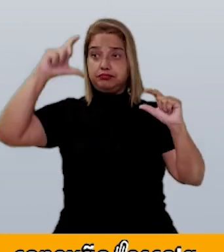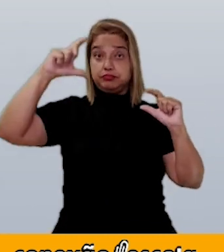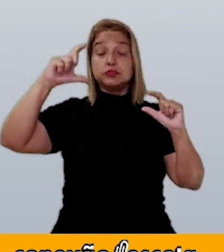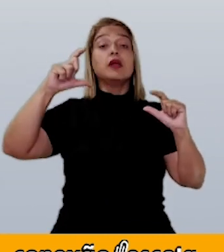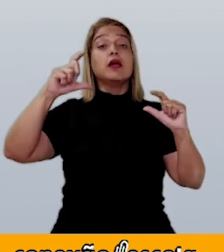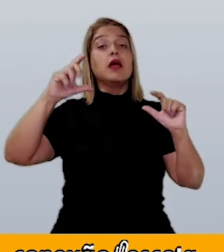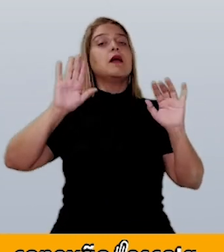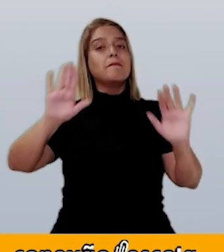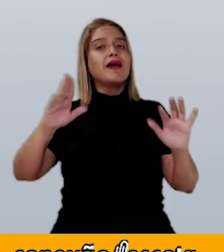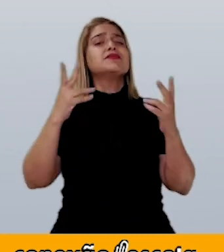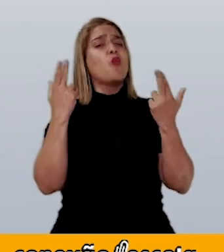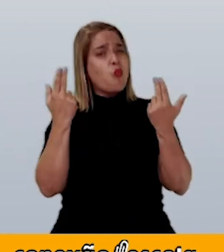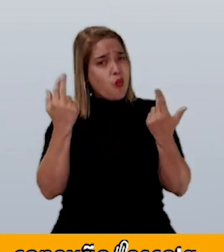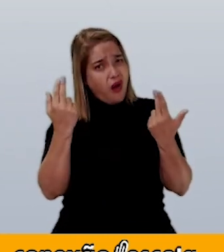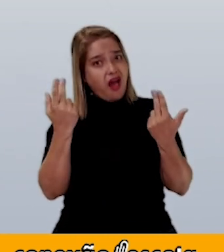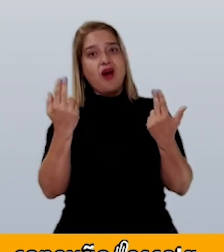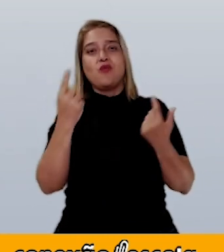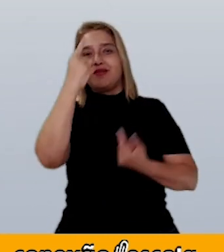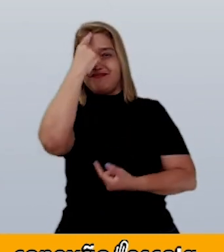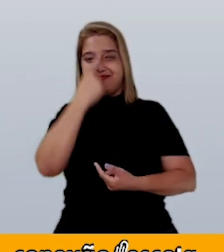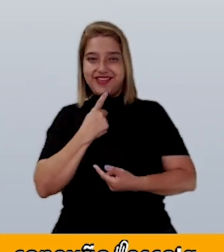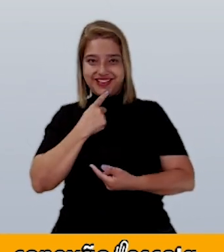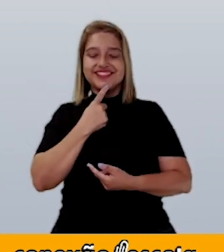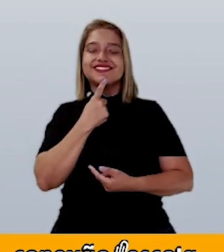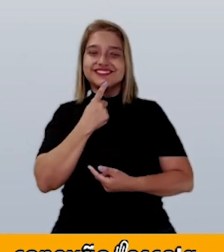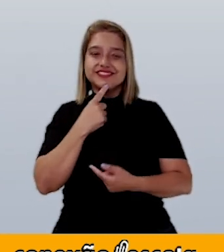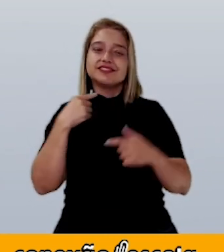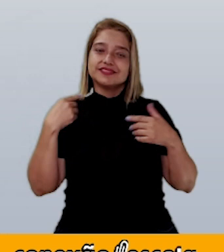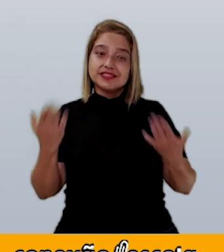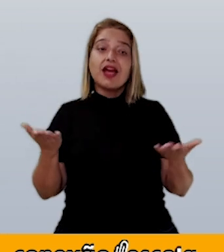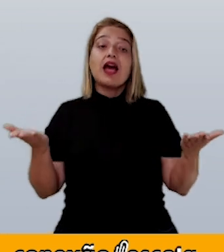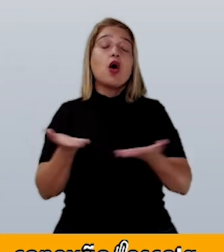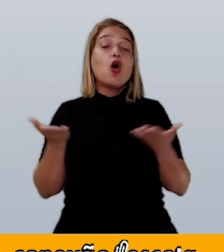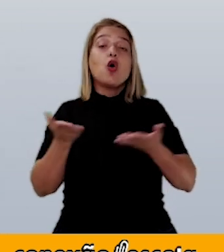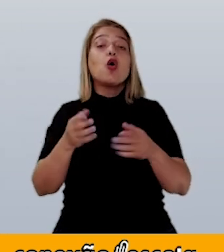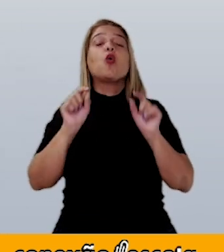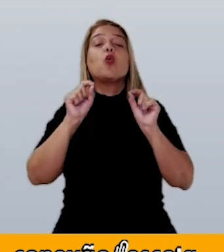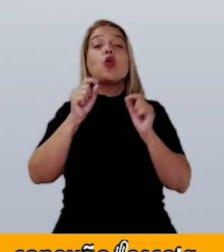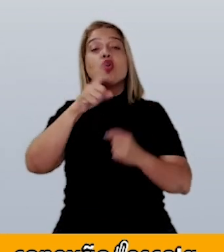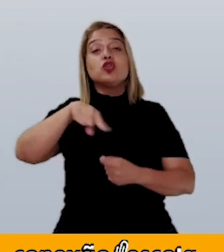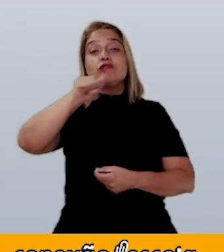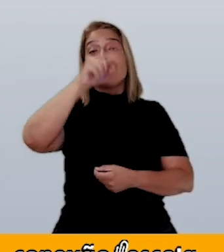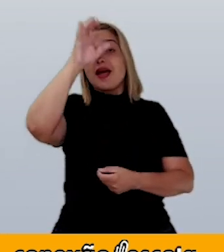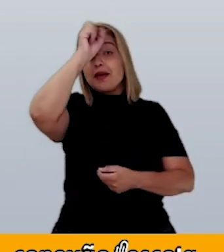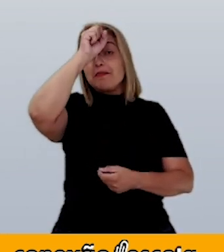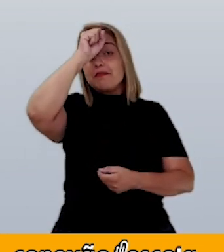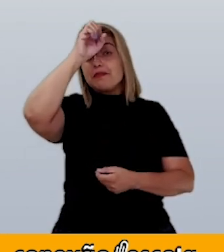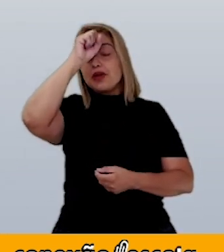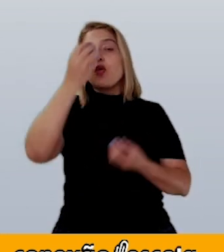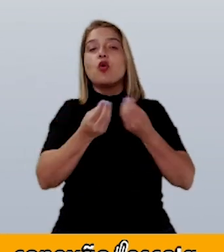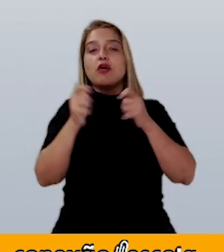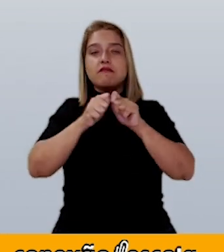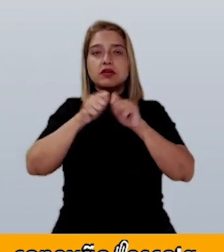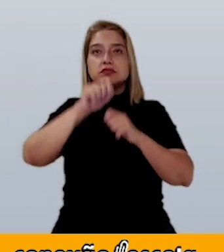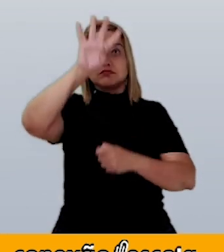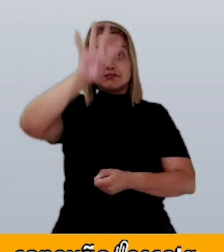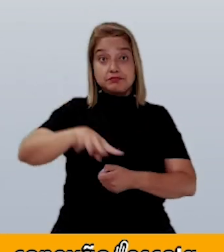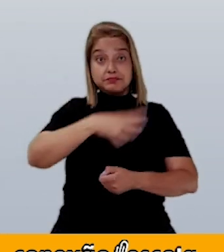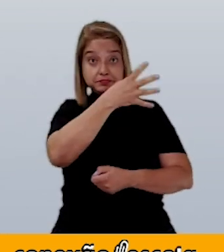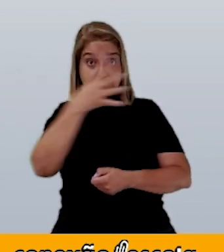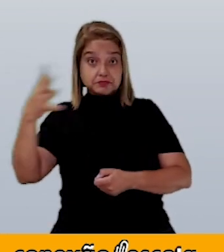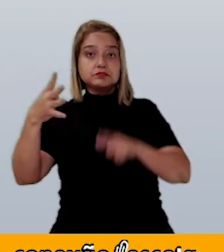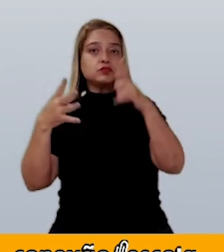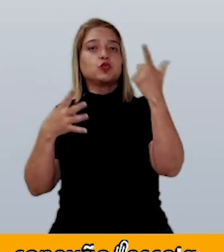na ampliação. E é por isso que agora nós vamos usar uma malha quadriculada